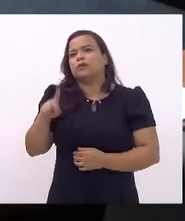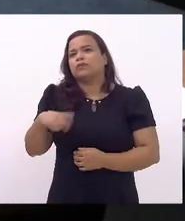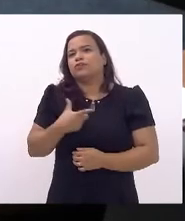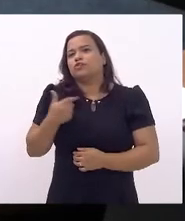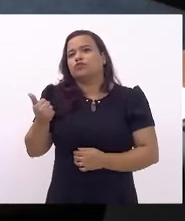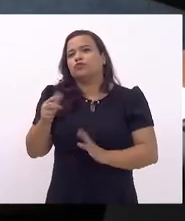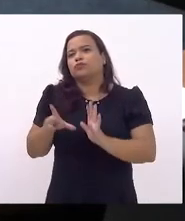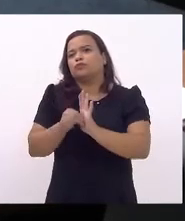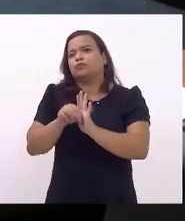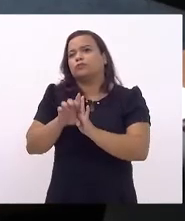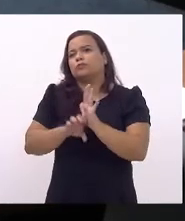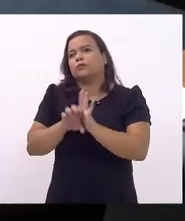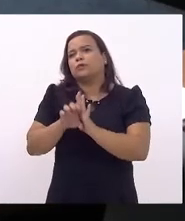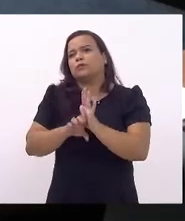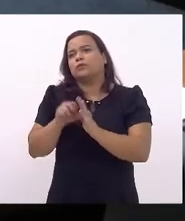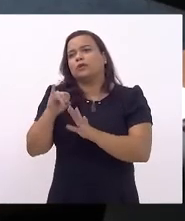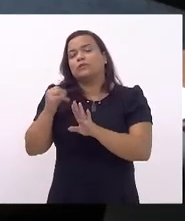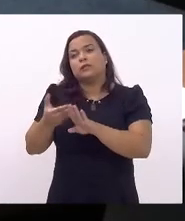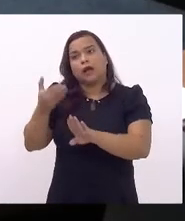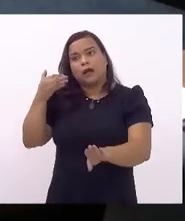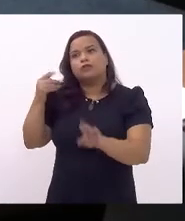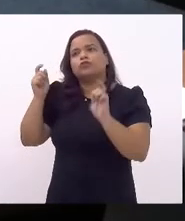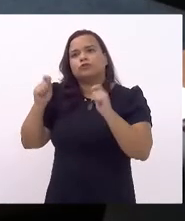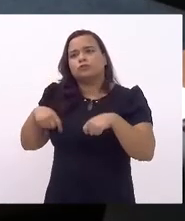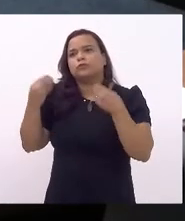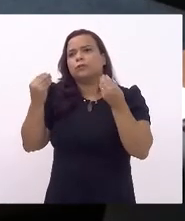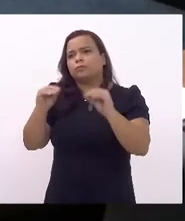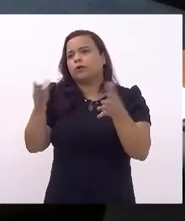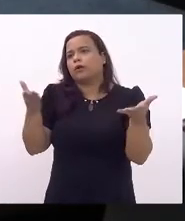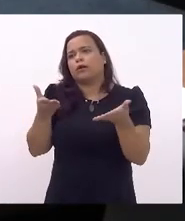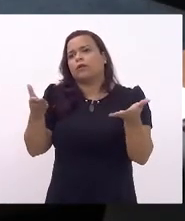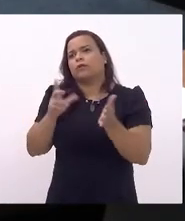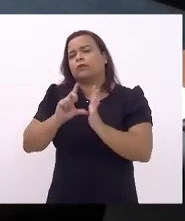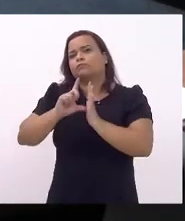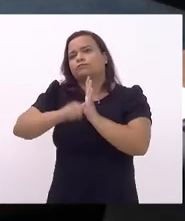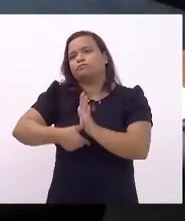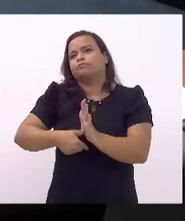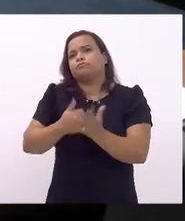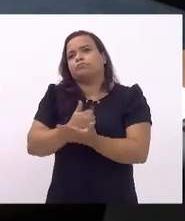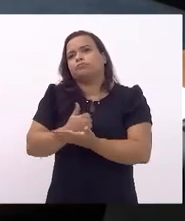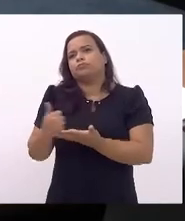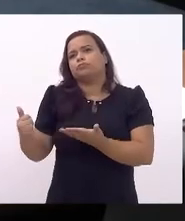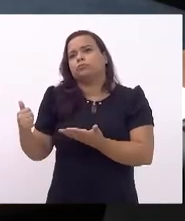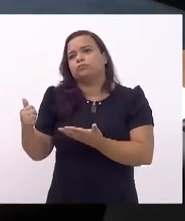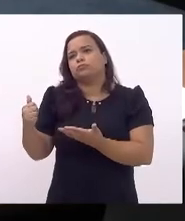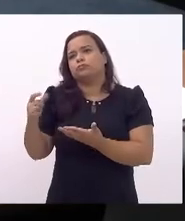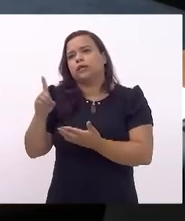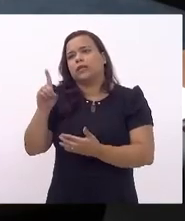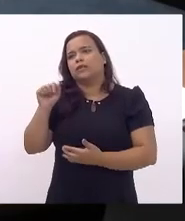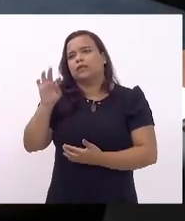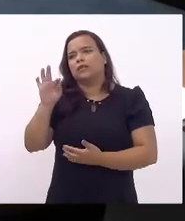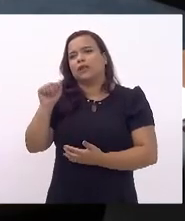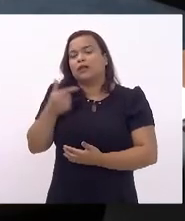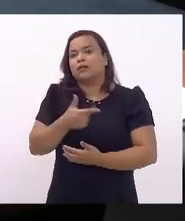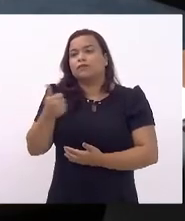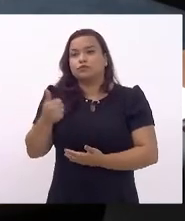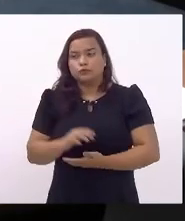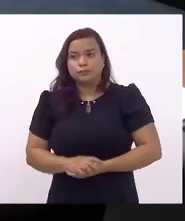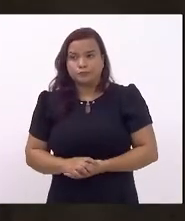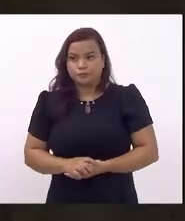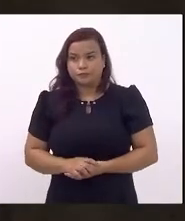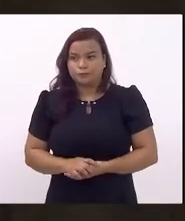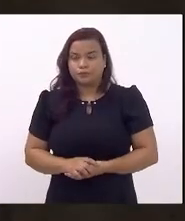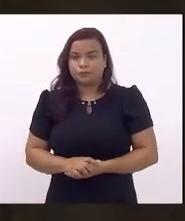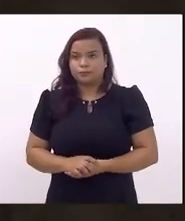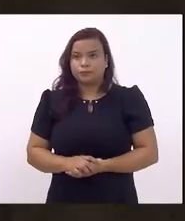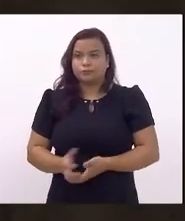O problema é se fosse antes, a gente podia republicar a emenda. Perfeito. Agora já tem admissibilidade com data de 21. Senhor presidente, estou agradecendo